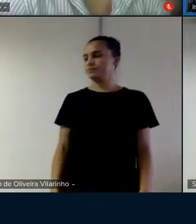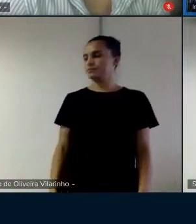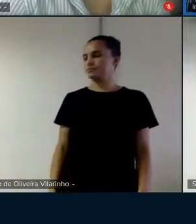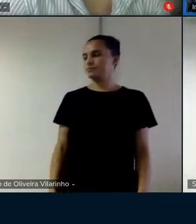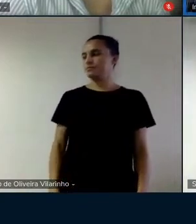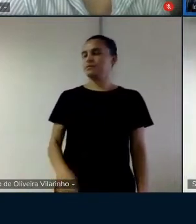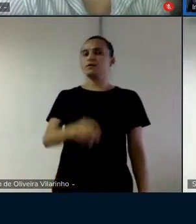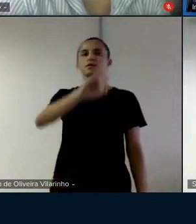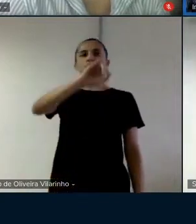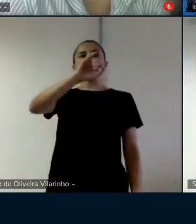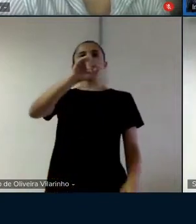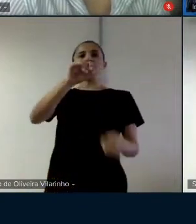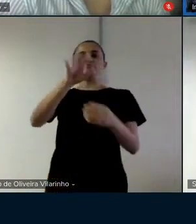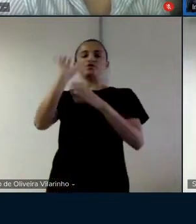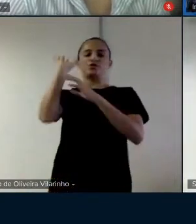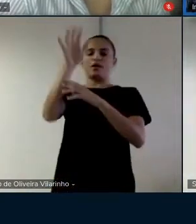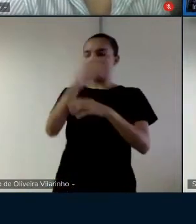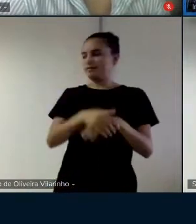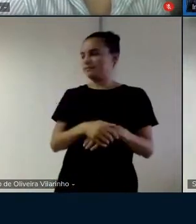jogar